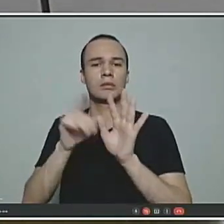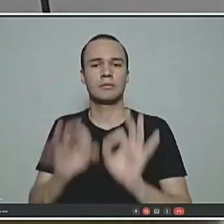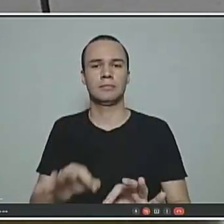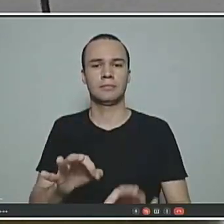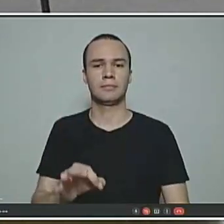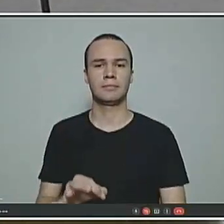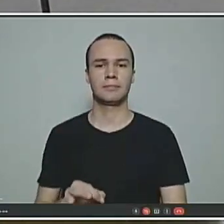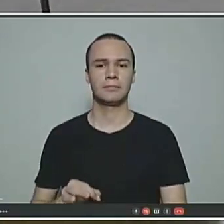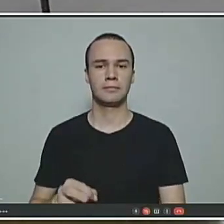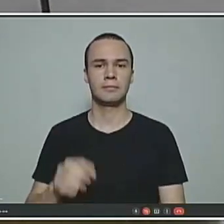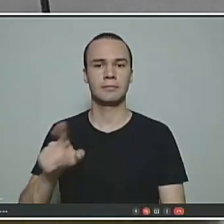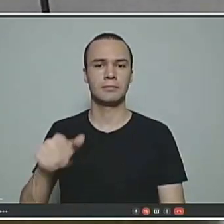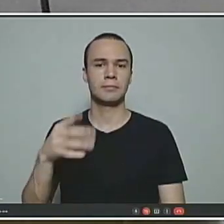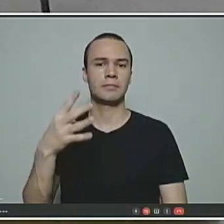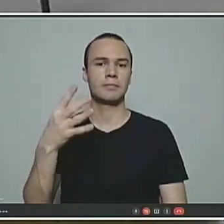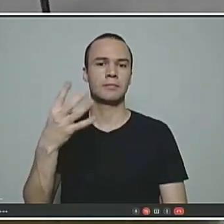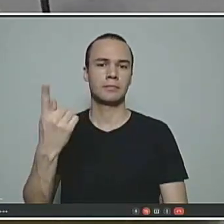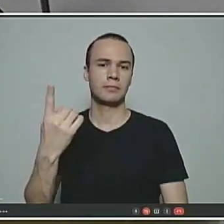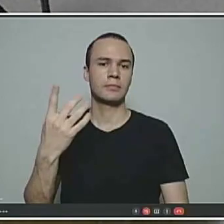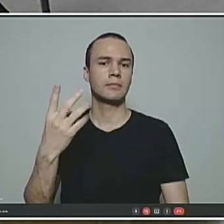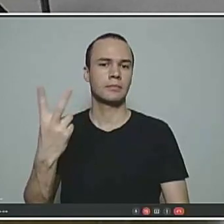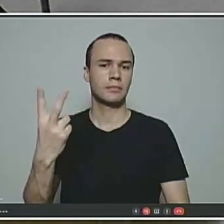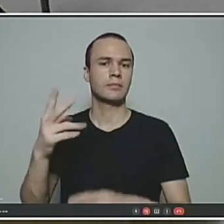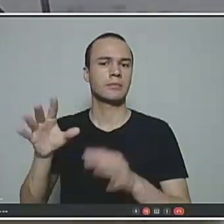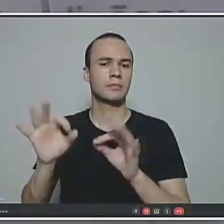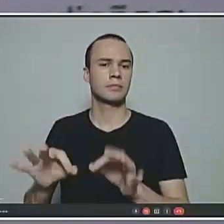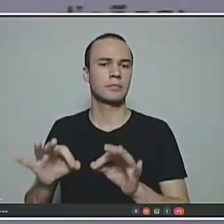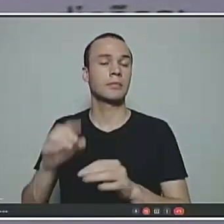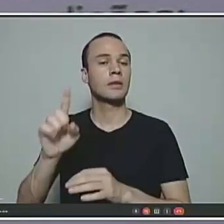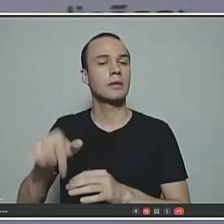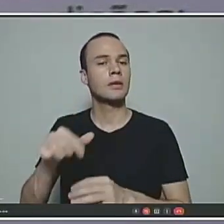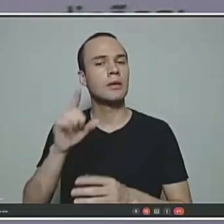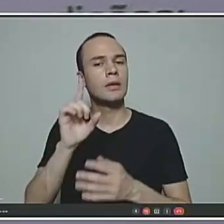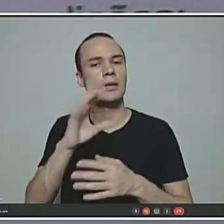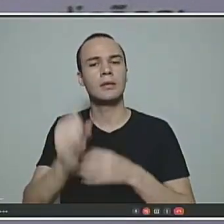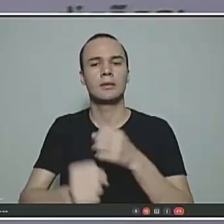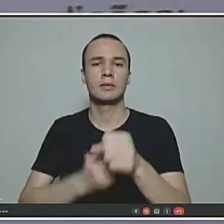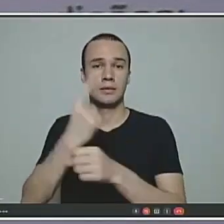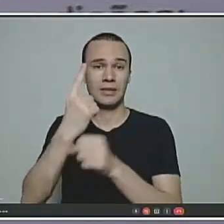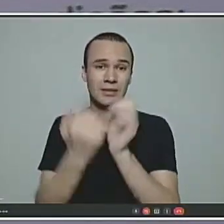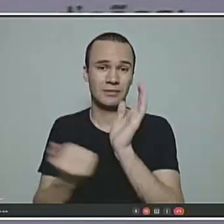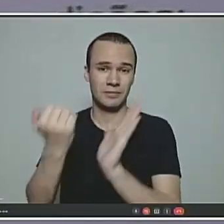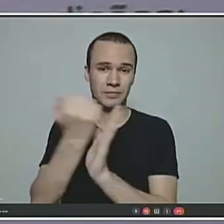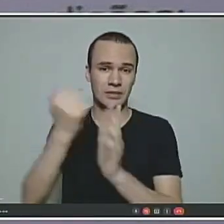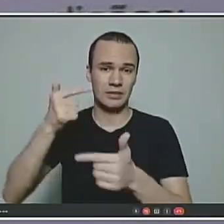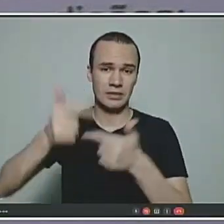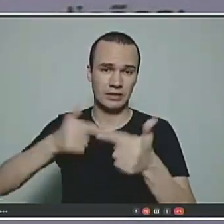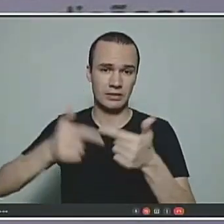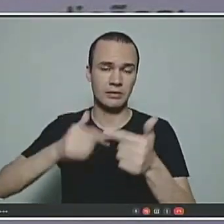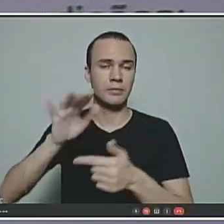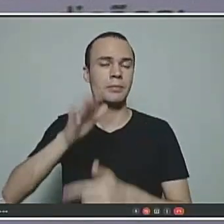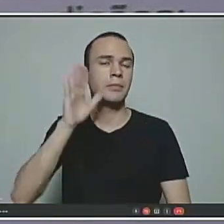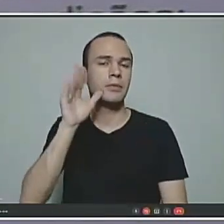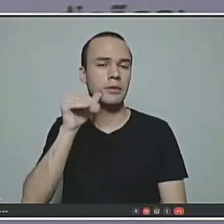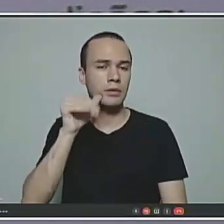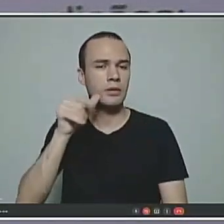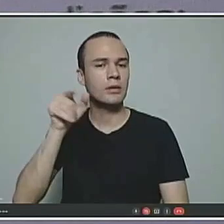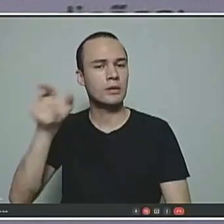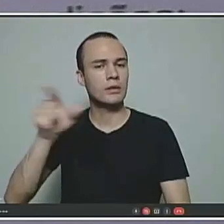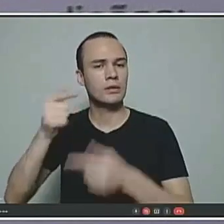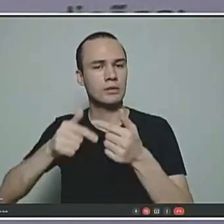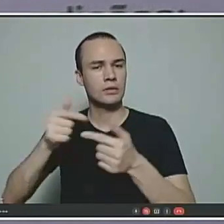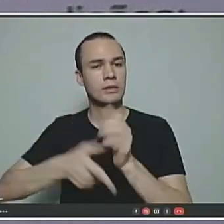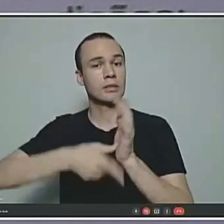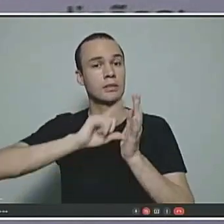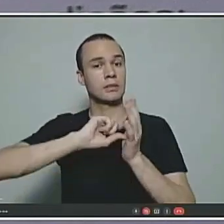Que a 41 deixou de fora a regra de transição. Para cada ano a mais trabalhado desde que o servidor tenha entrado no serviço antes